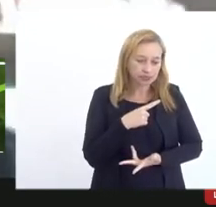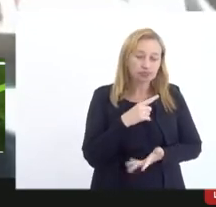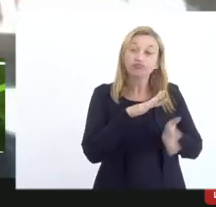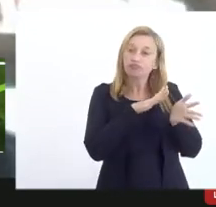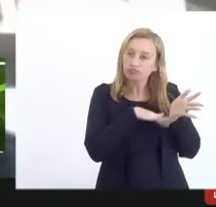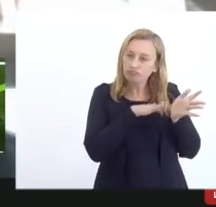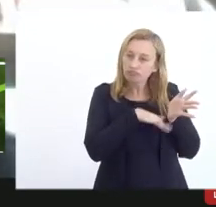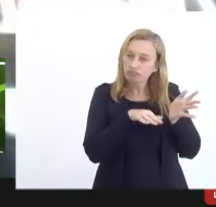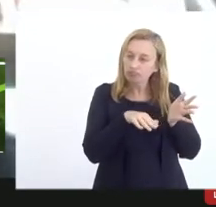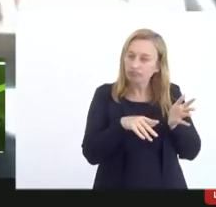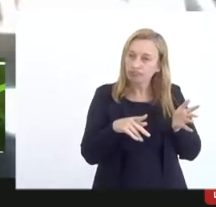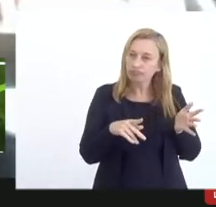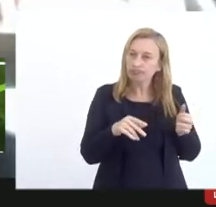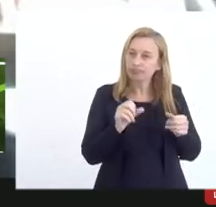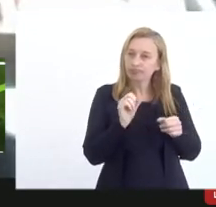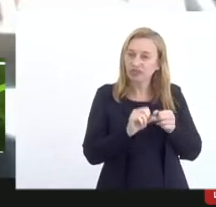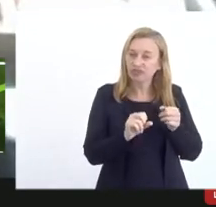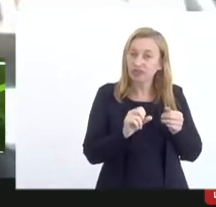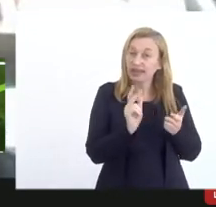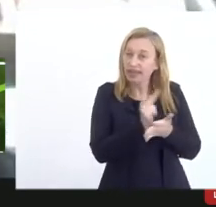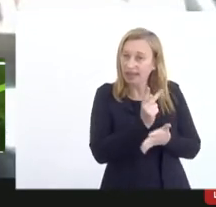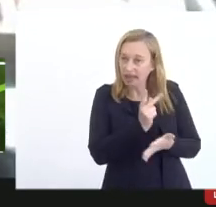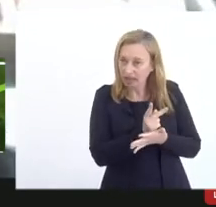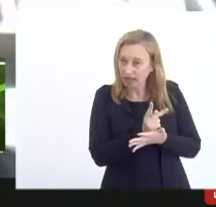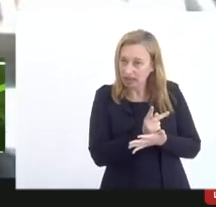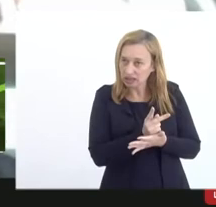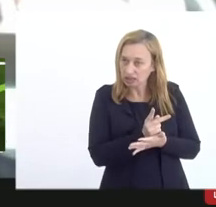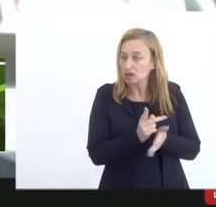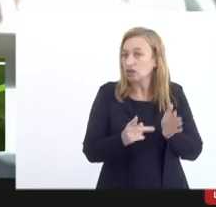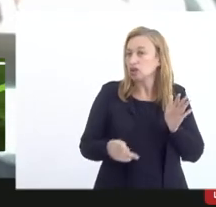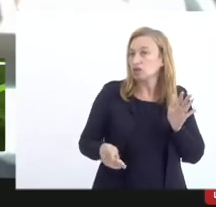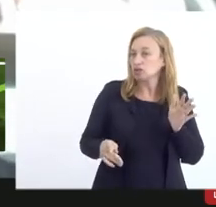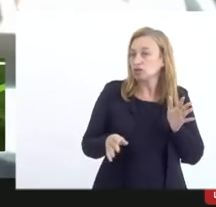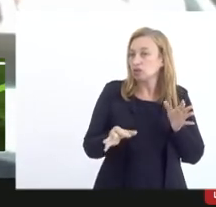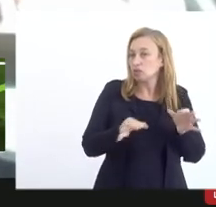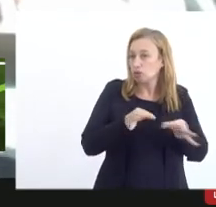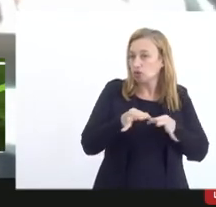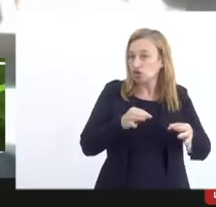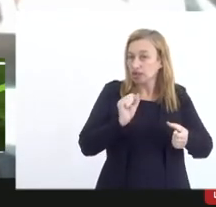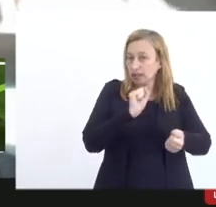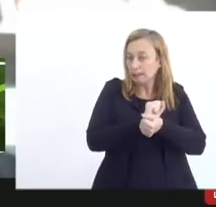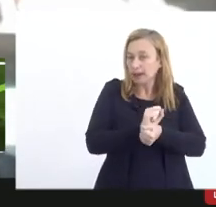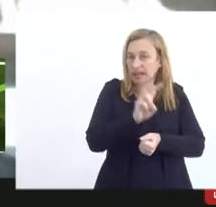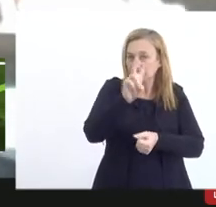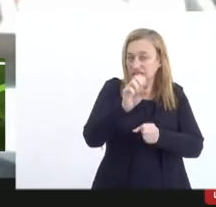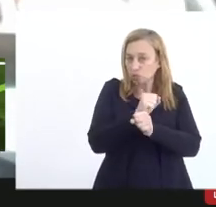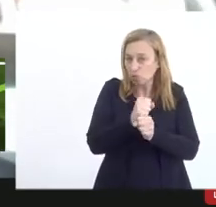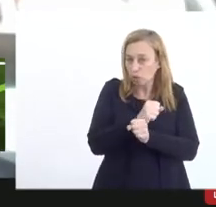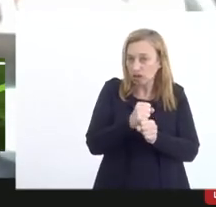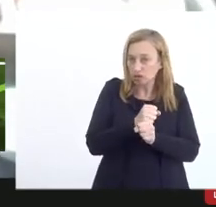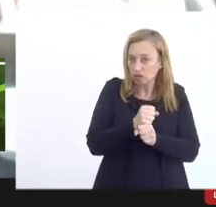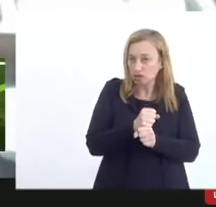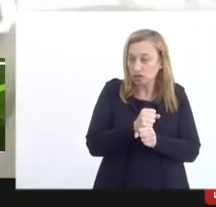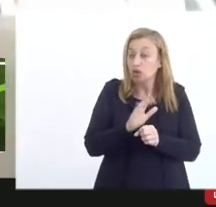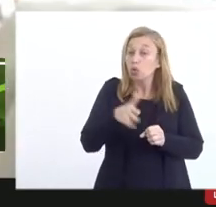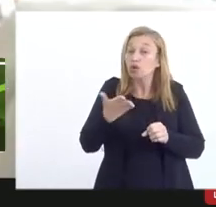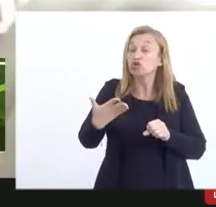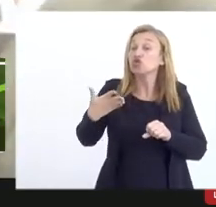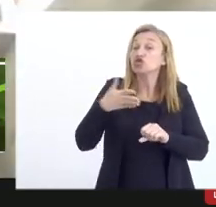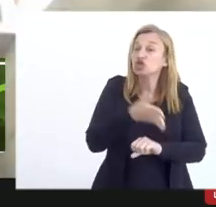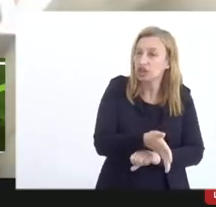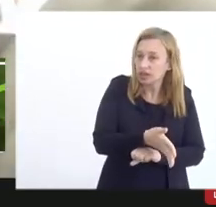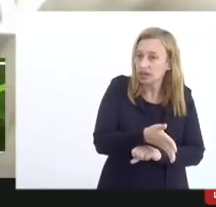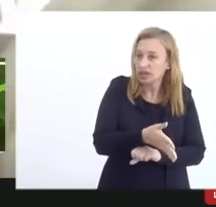despesa realizada de forma equivocada e o seu projeto de prestação de contas está parado há cinco anos quando ele chega